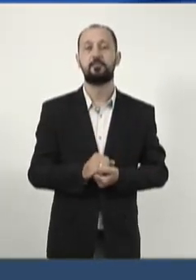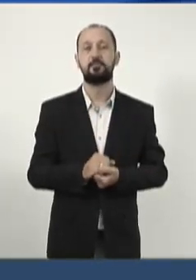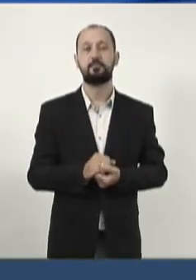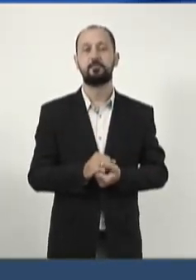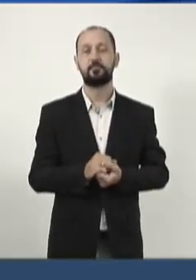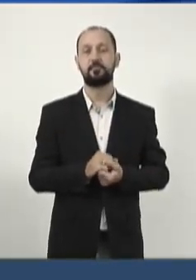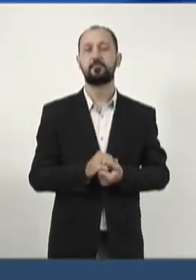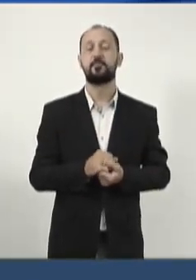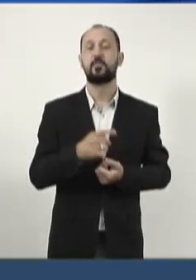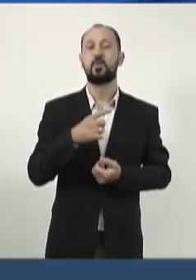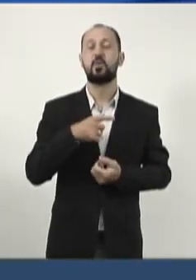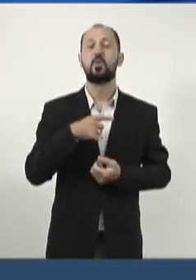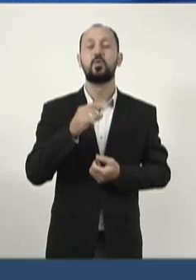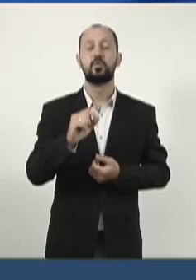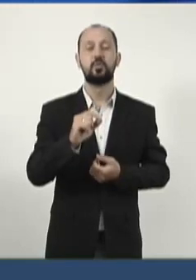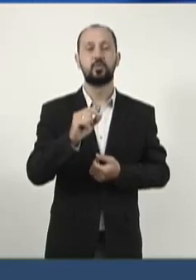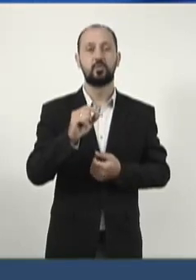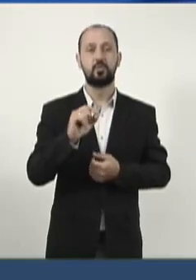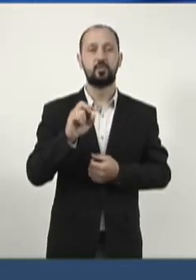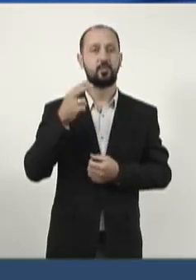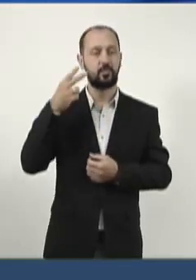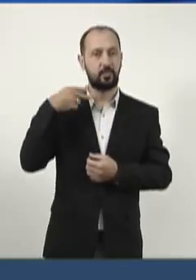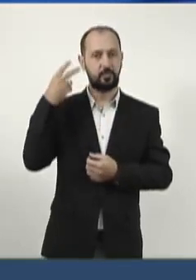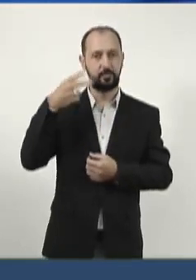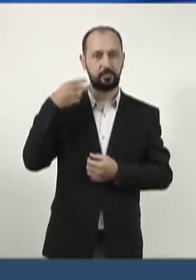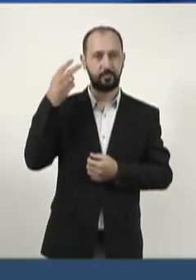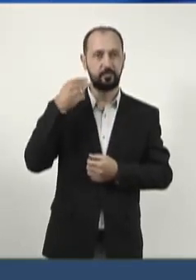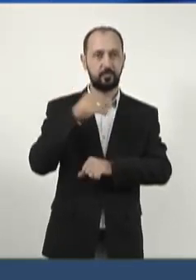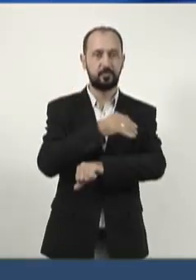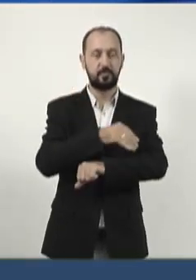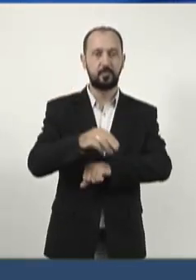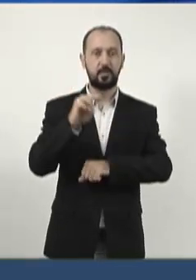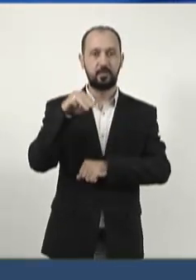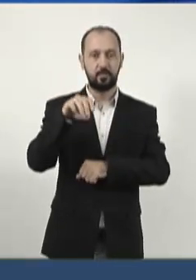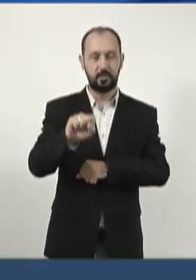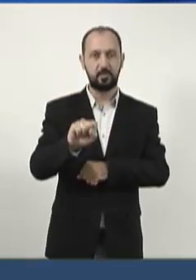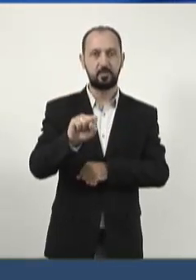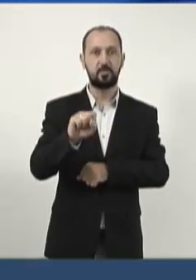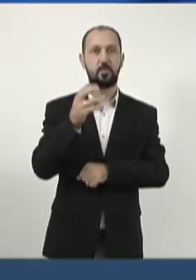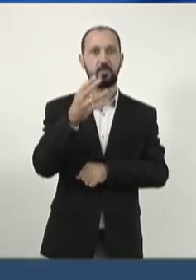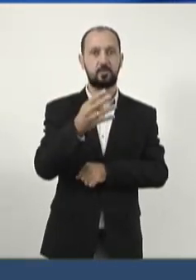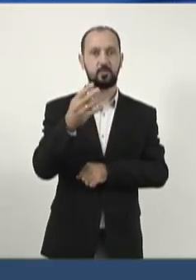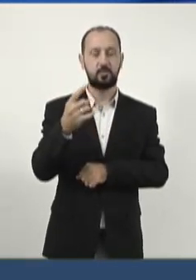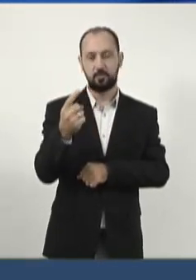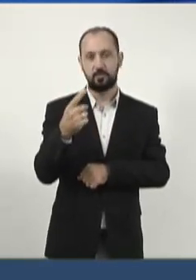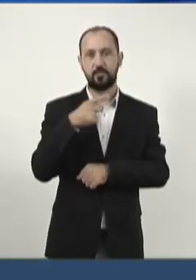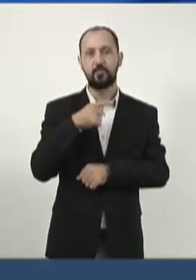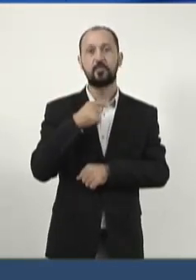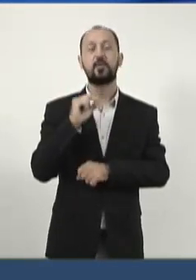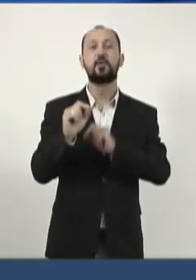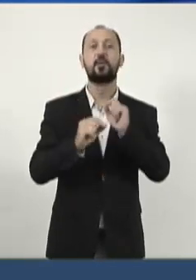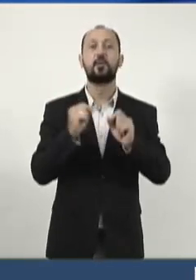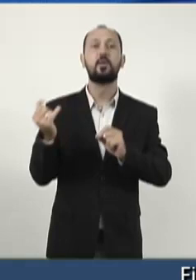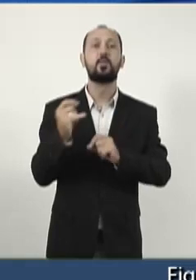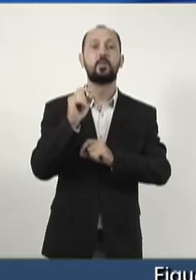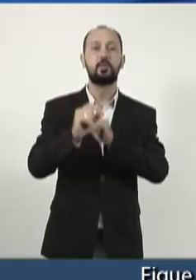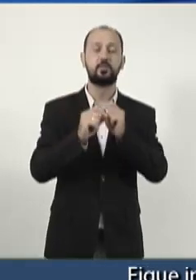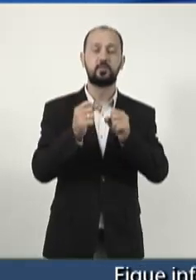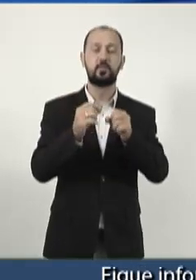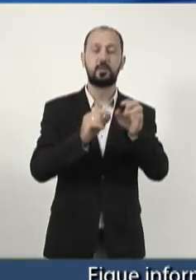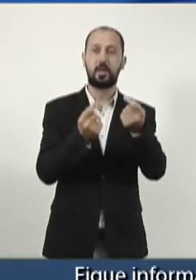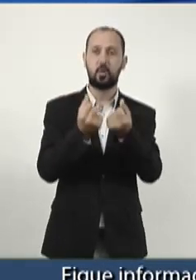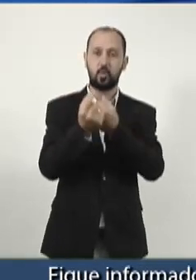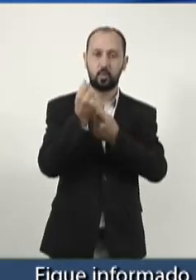através do vereador Giovanni Félix de Oliveira. A rodovia MS 441 desempenha um papel fundamental na economia da